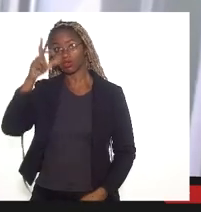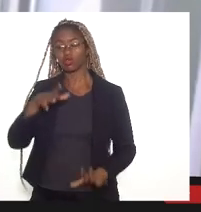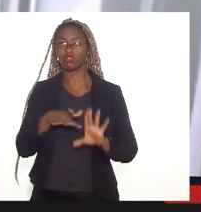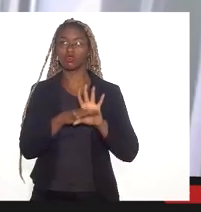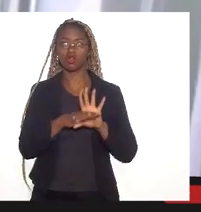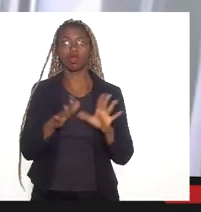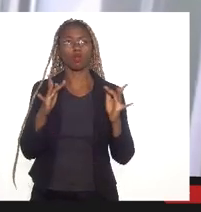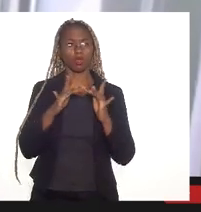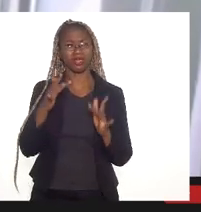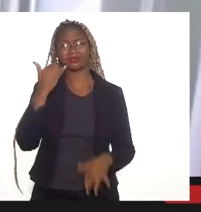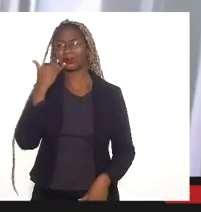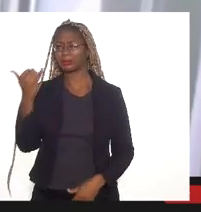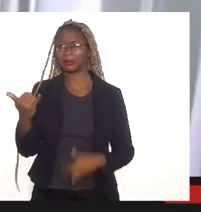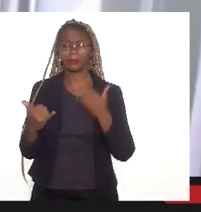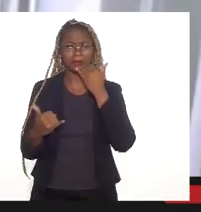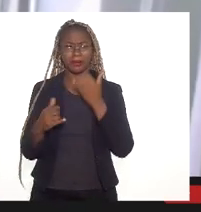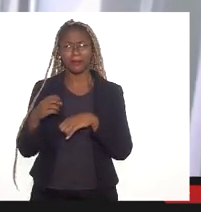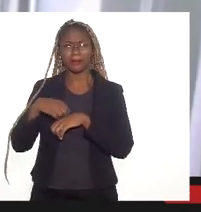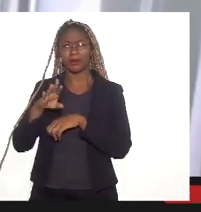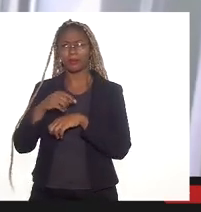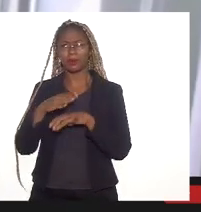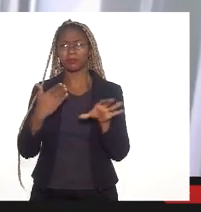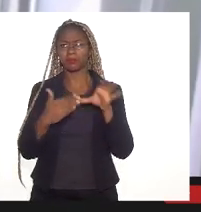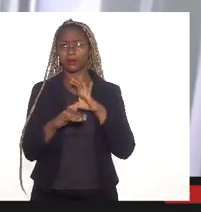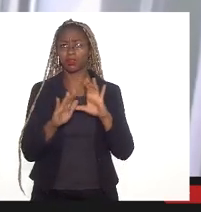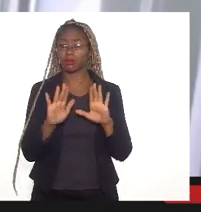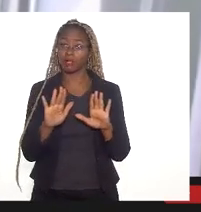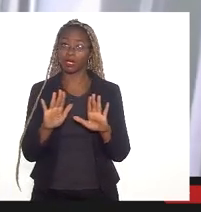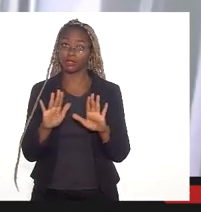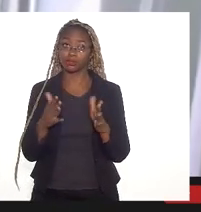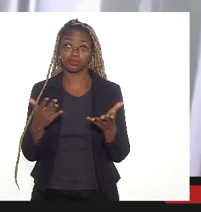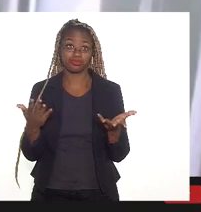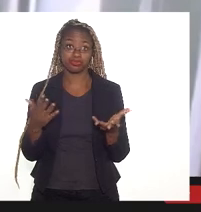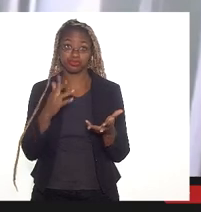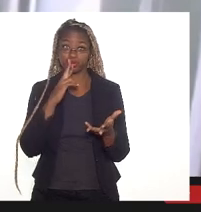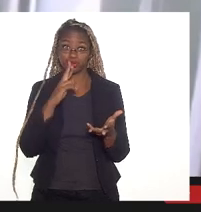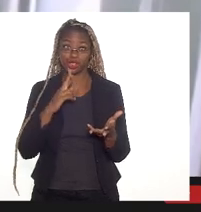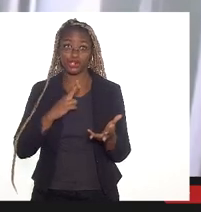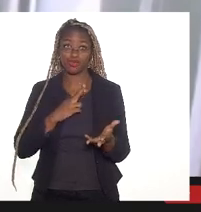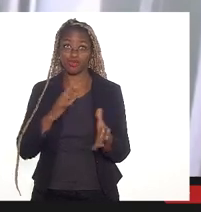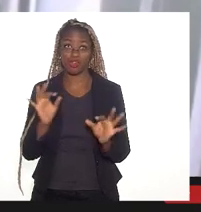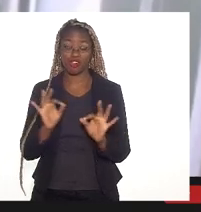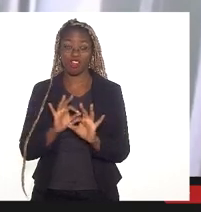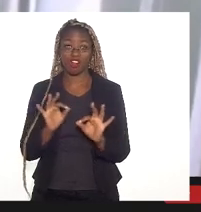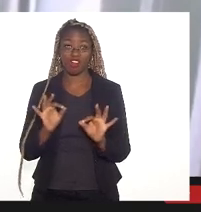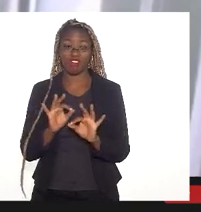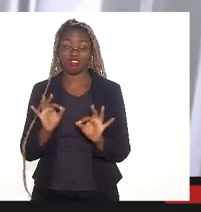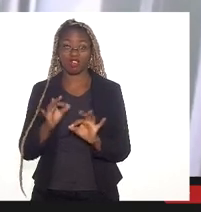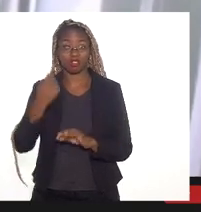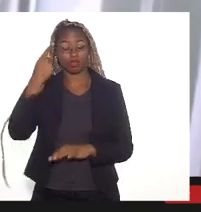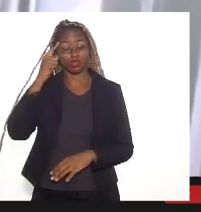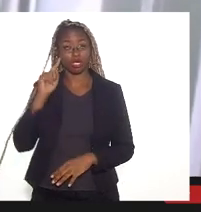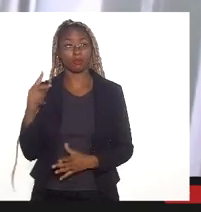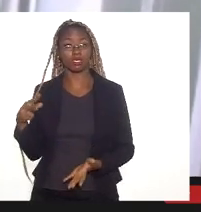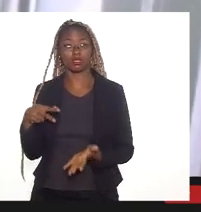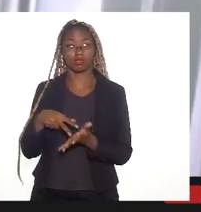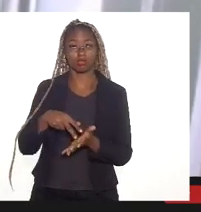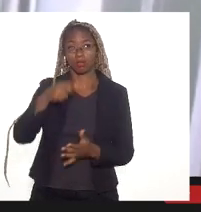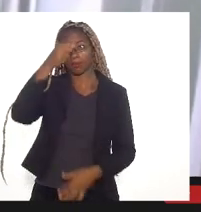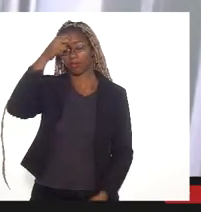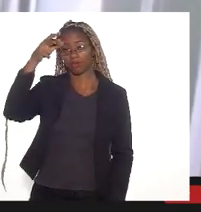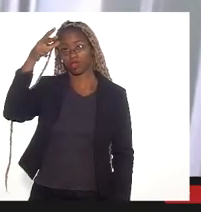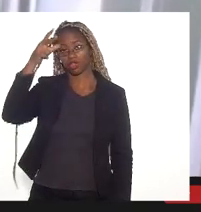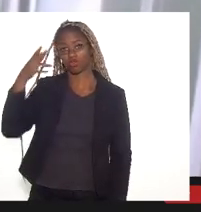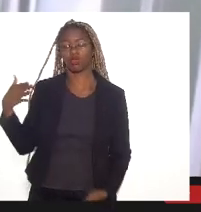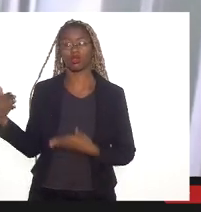contatos com a Prefeitura nos últimos dez dias, mas ainda não tivemos a confirmação da participação da Prefeitura de